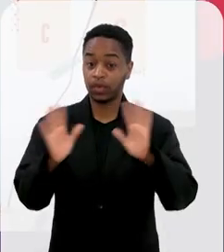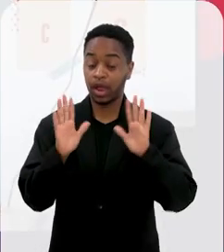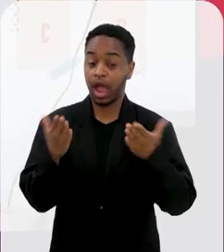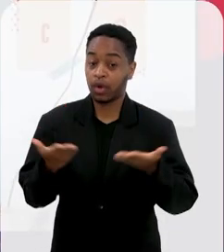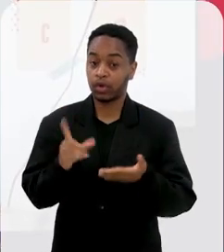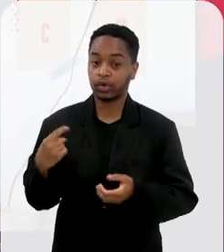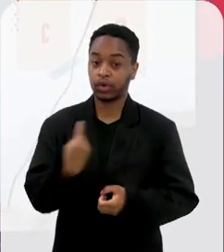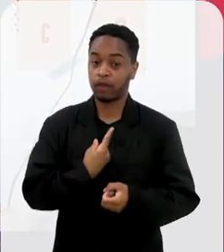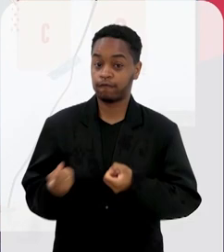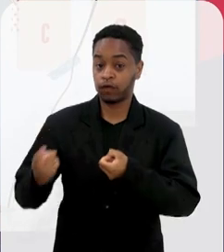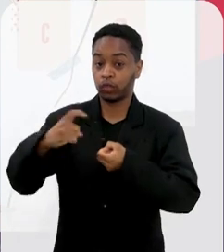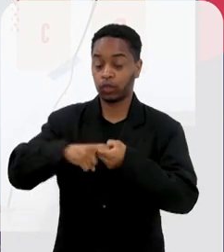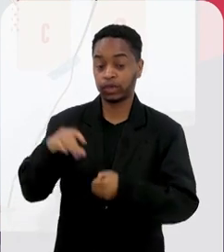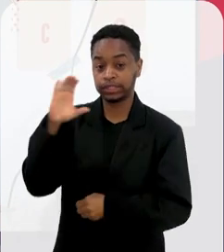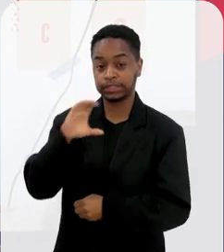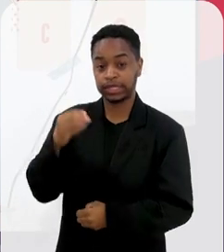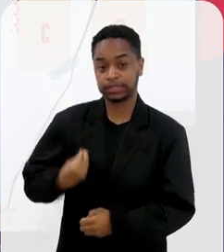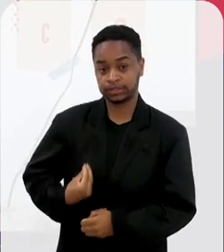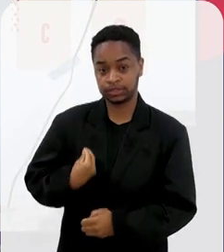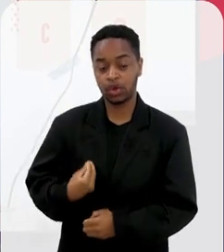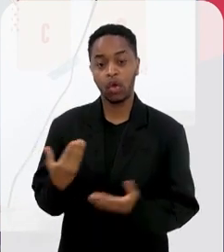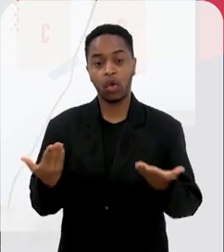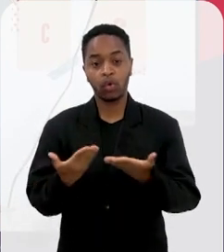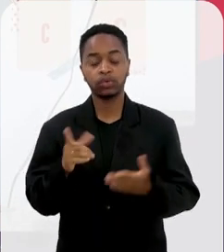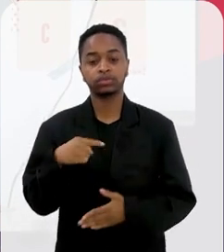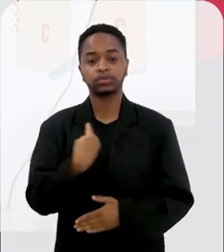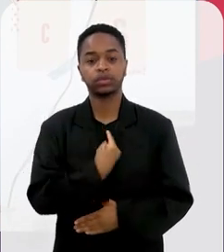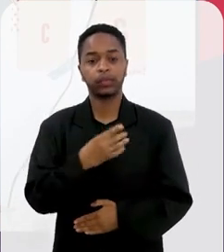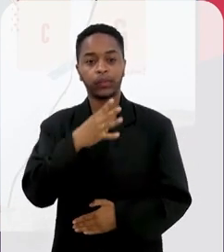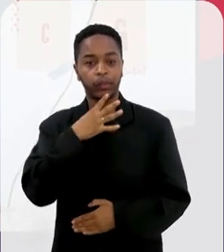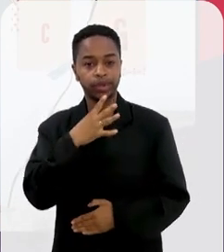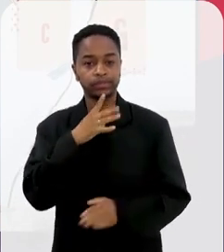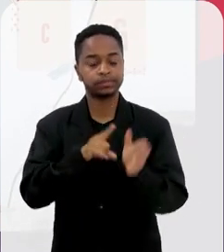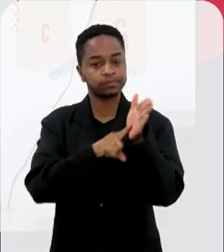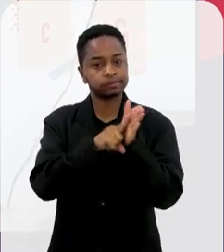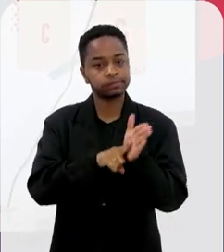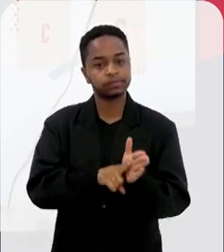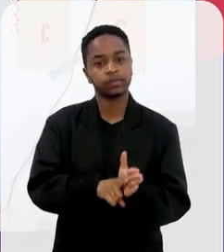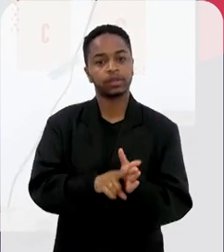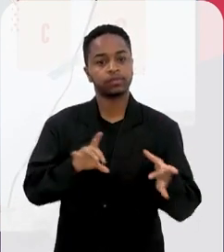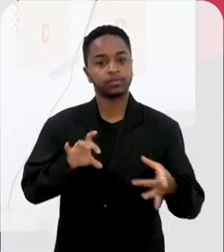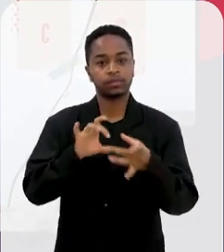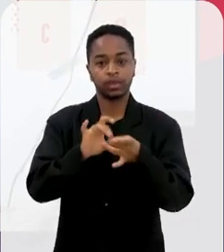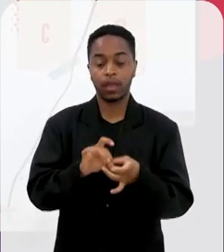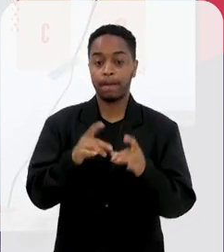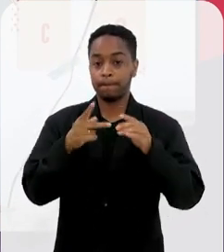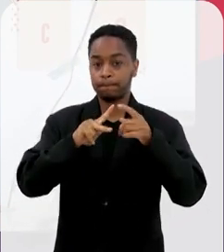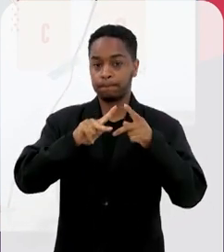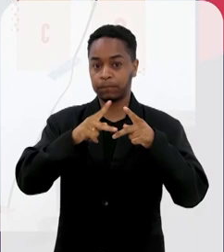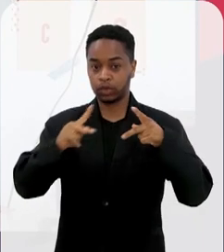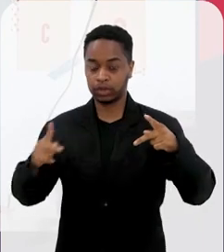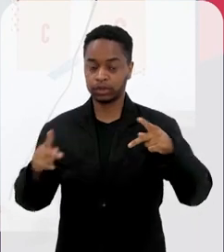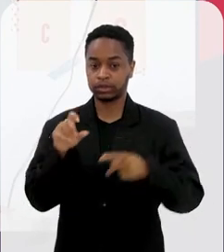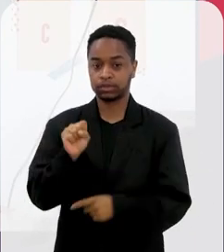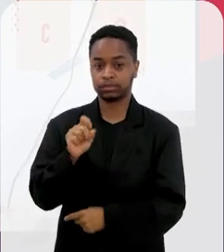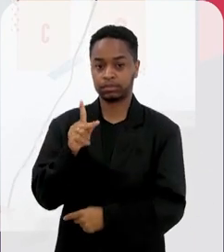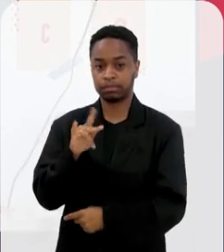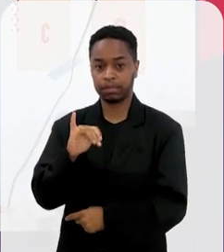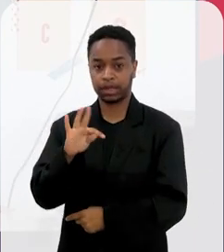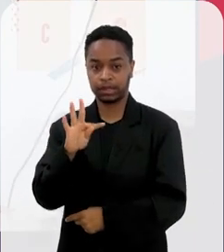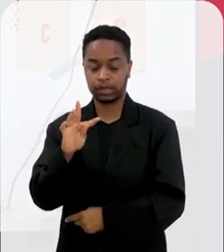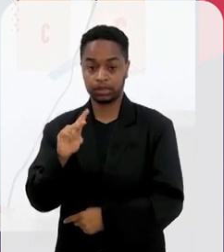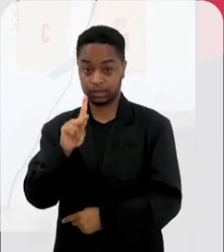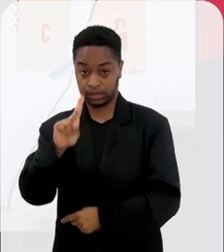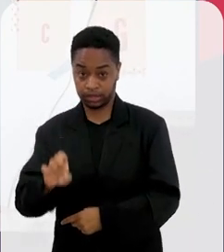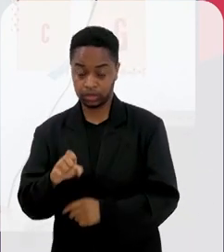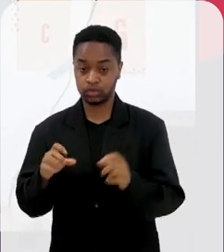Olá, estamos de volta com Ciência e Existência. No programa de hoje, estamos conhecendo a pesquisa que associou a proteína spike do vírus da